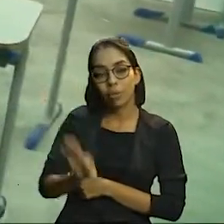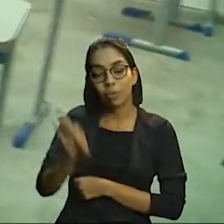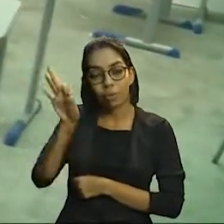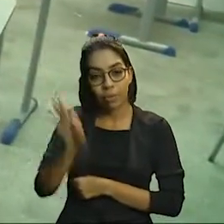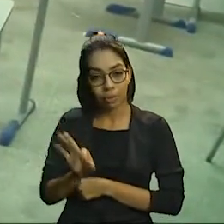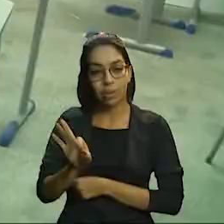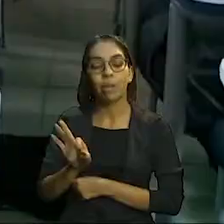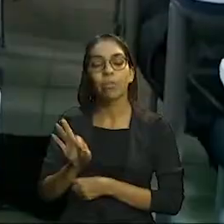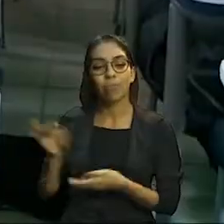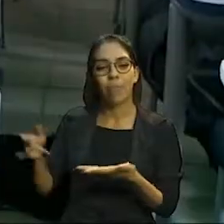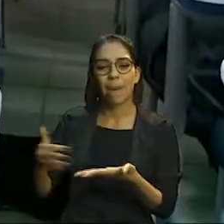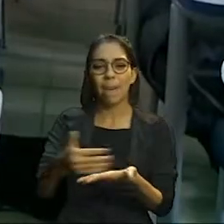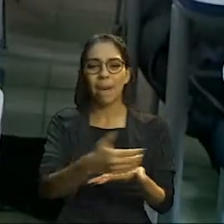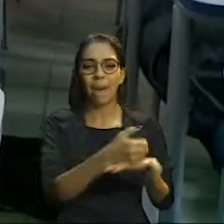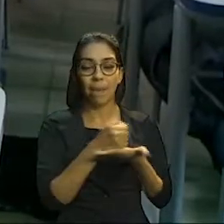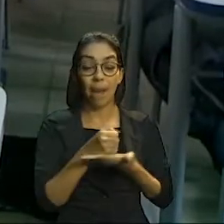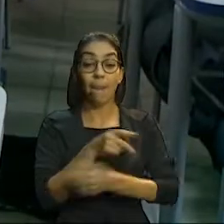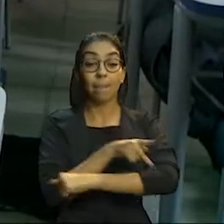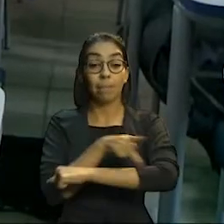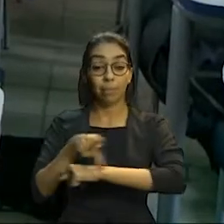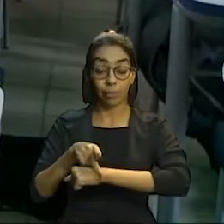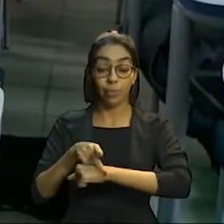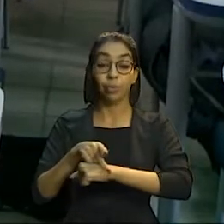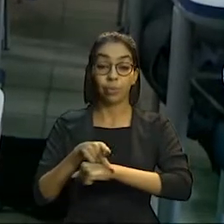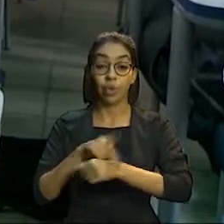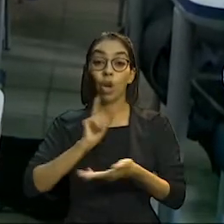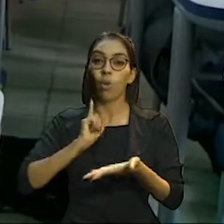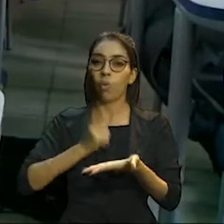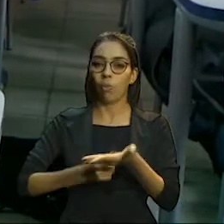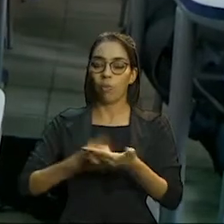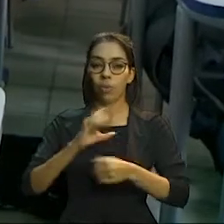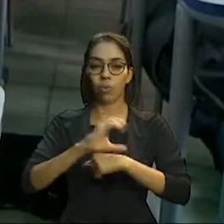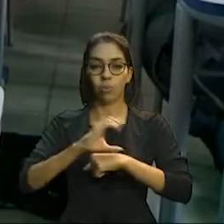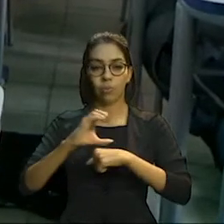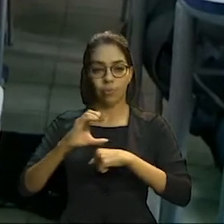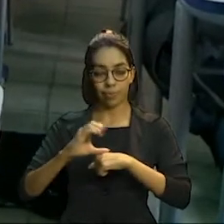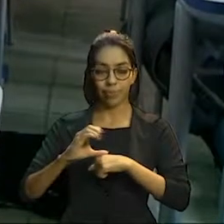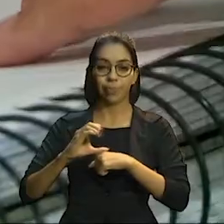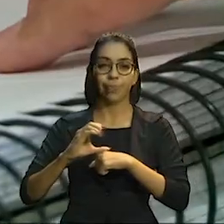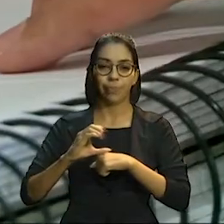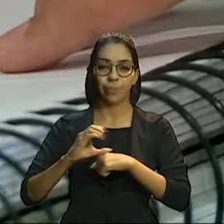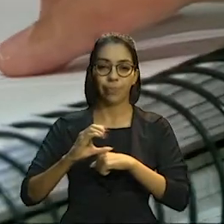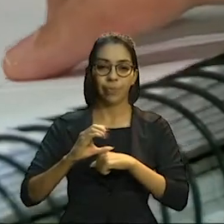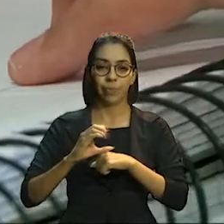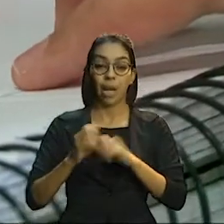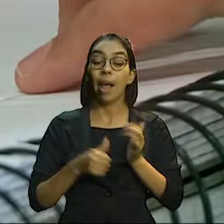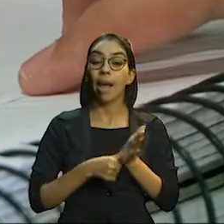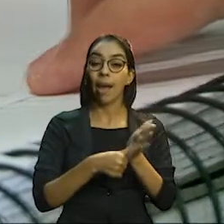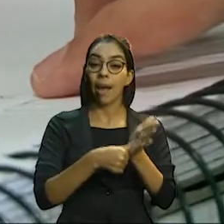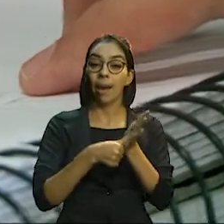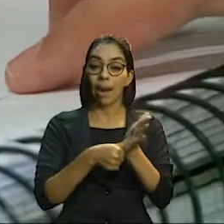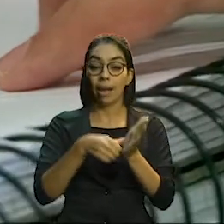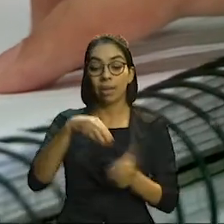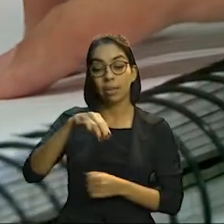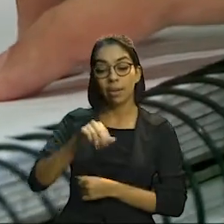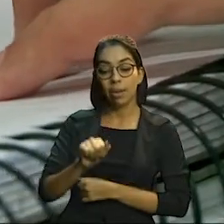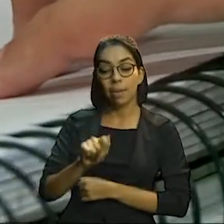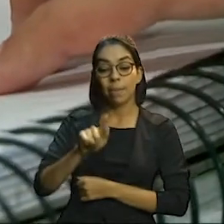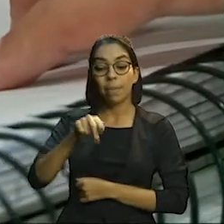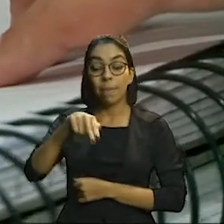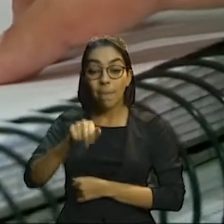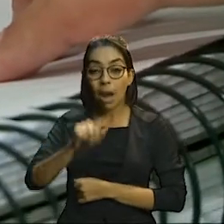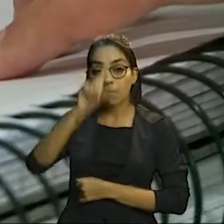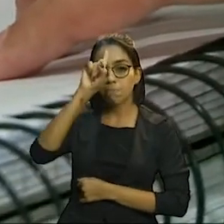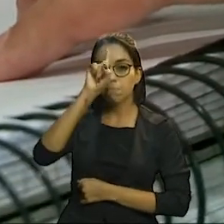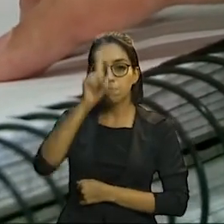toda receita bruta, como estabelecido no artigo 212 da Carta Magna, que obriga estados e municípios a